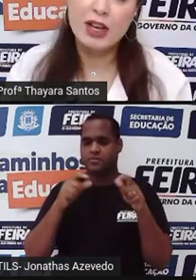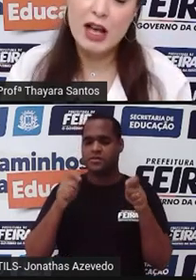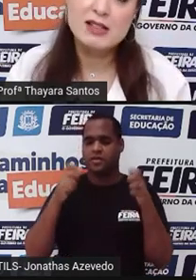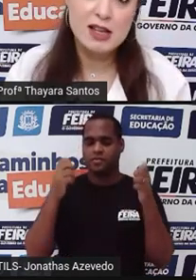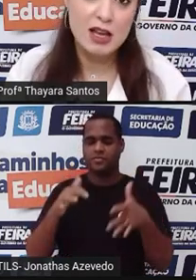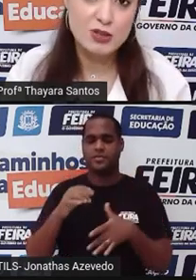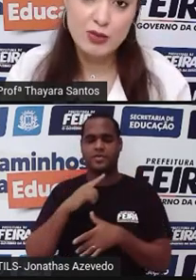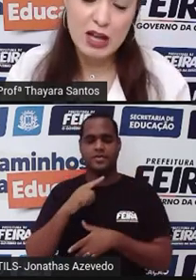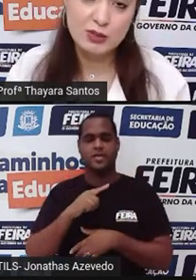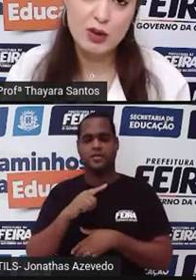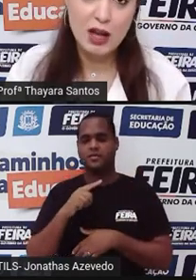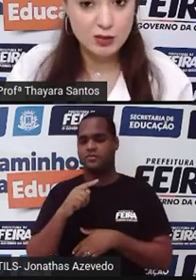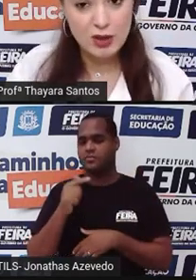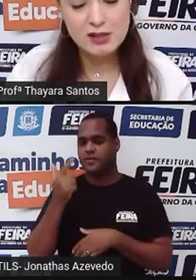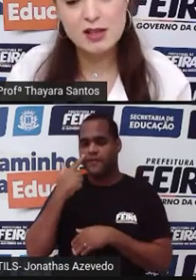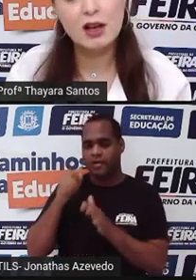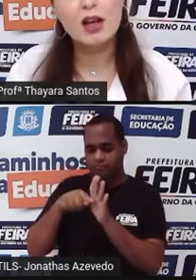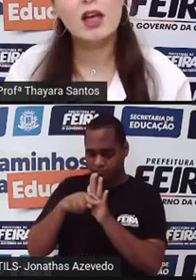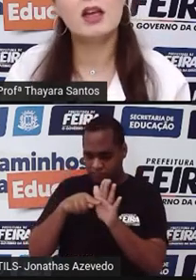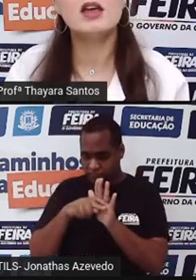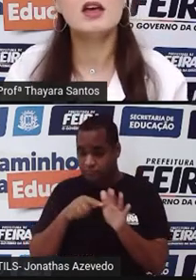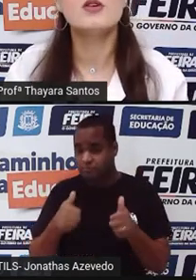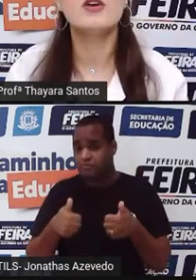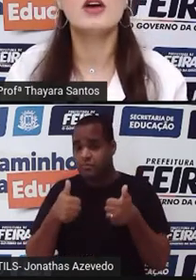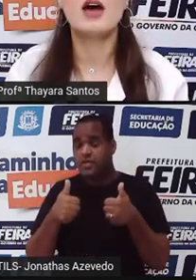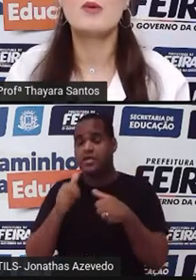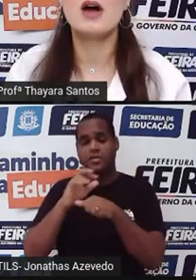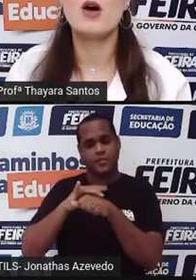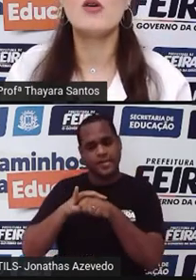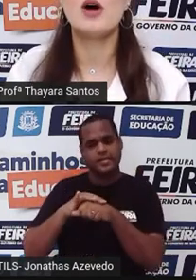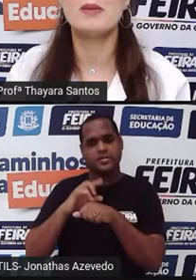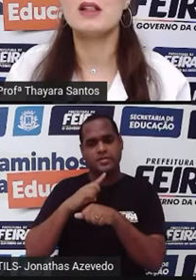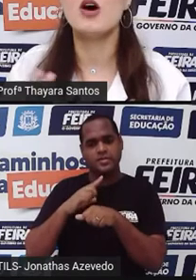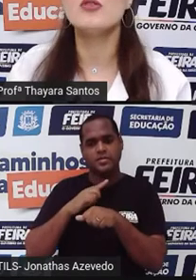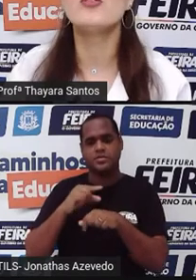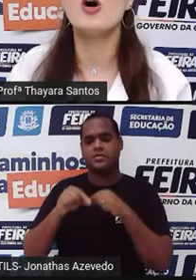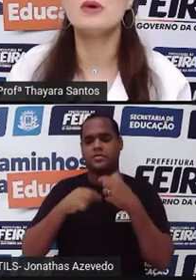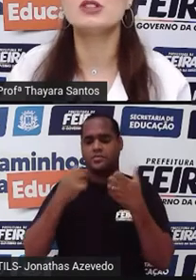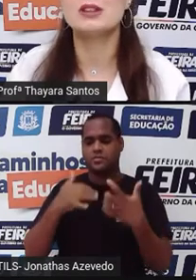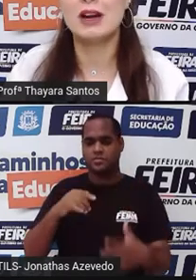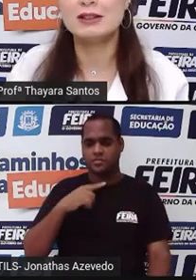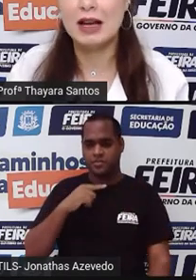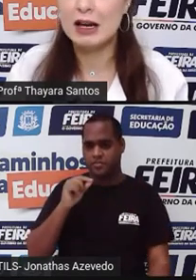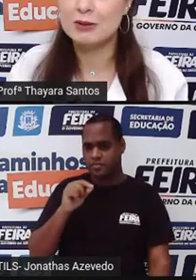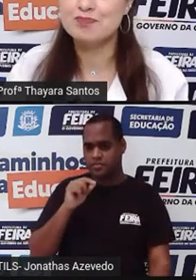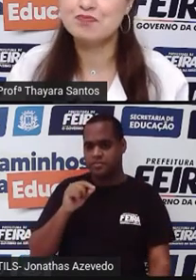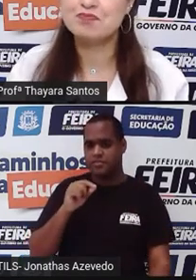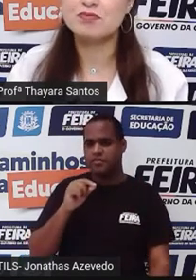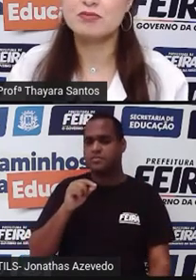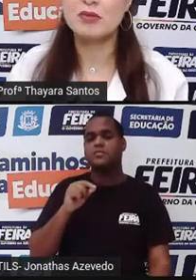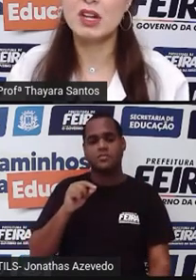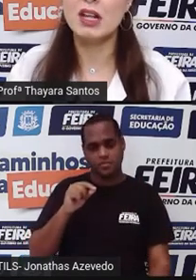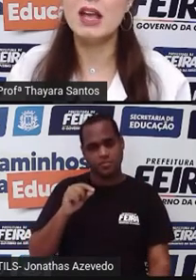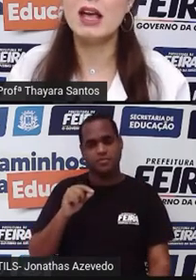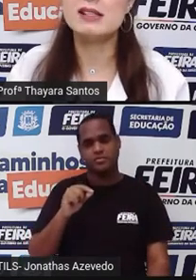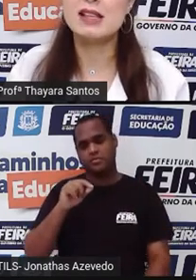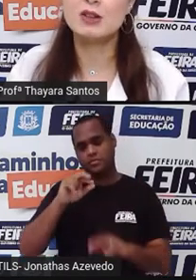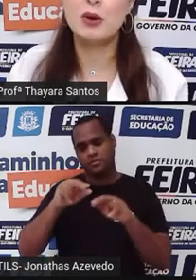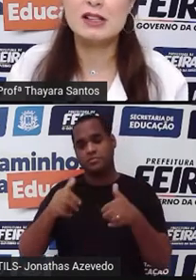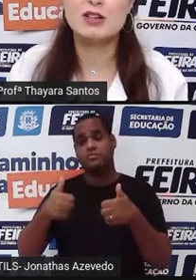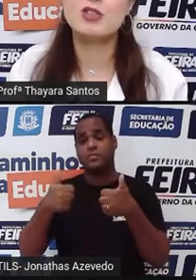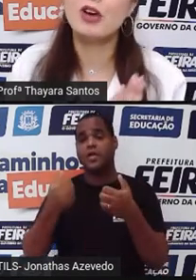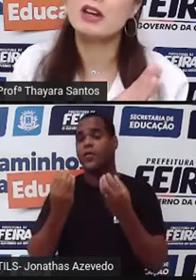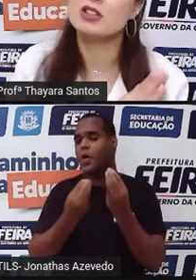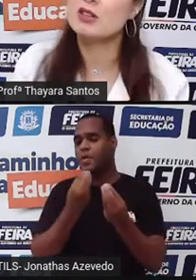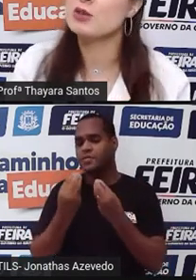verificar se é de fato a doença e ver a melhor forma de tratá-la. E essa